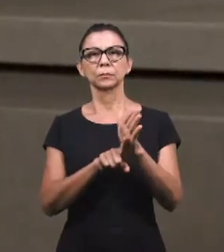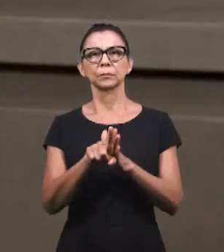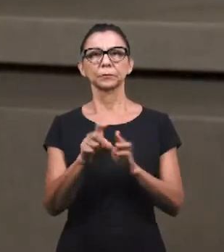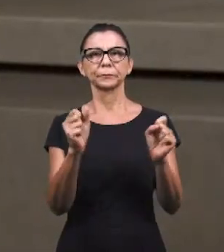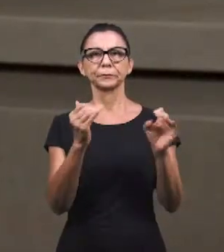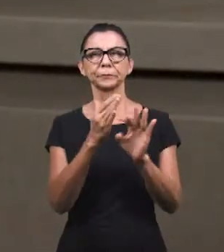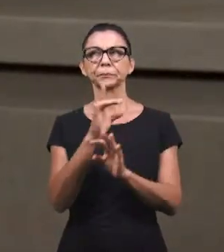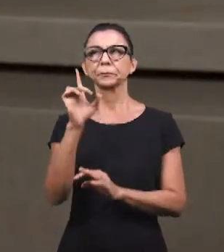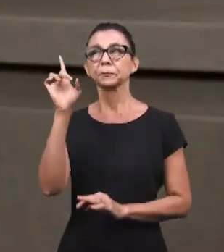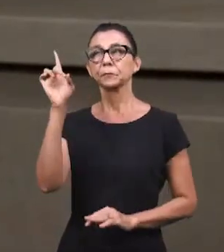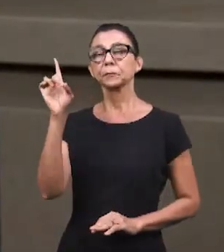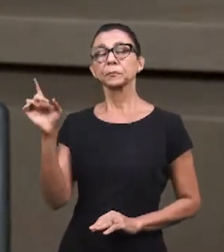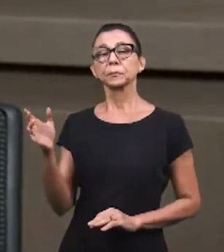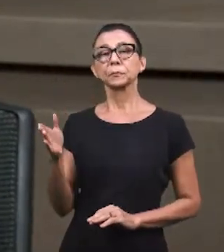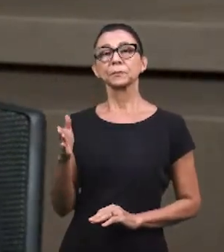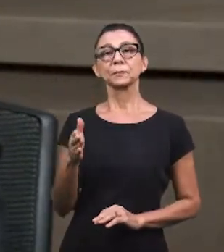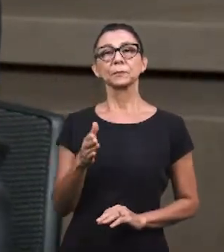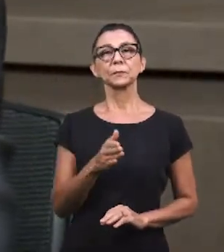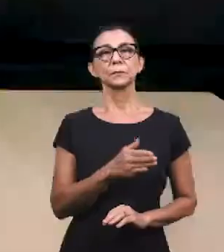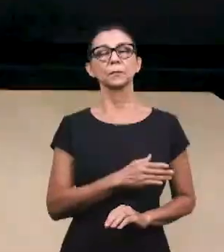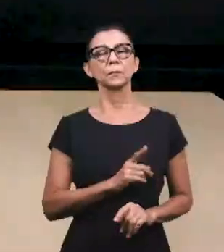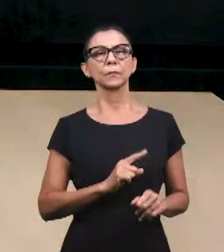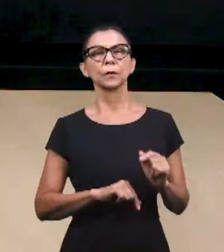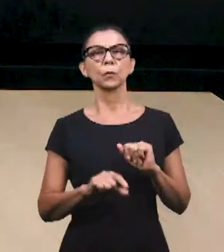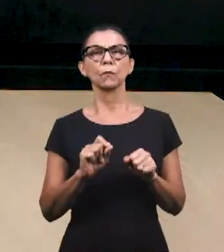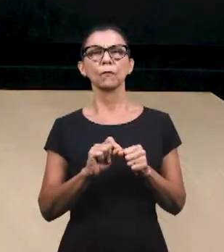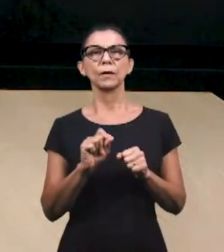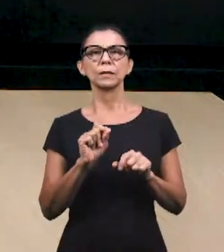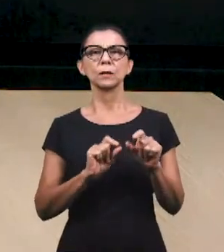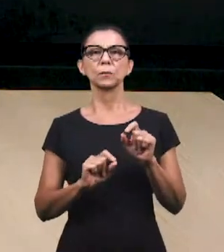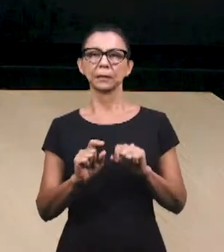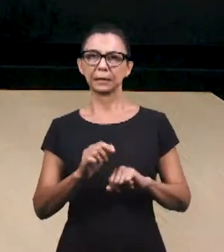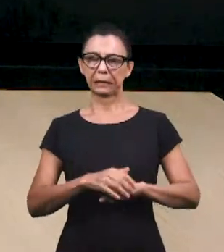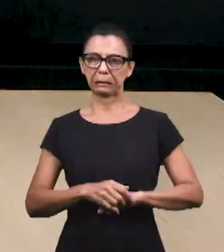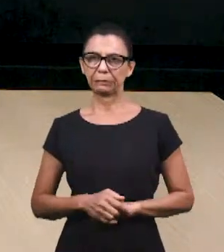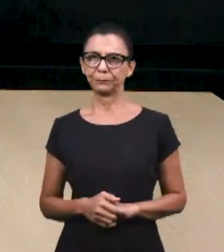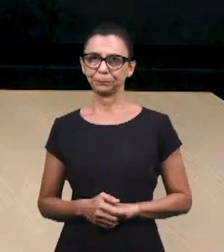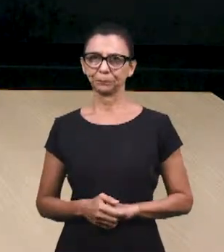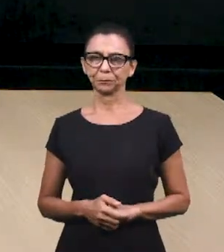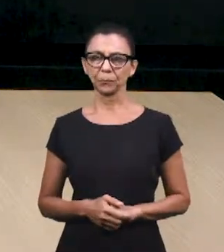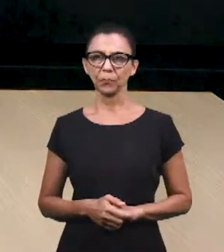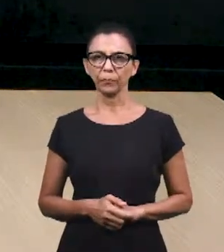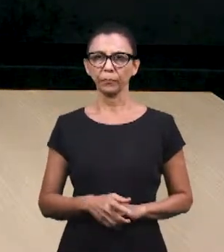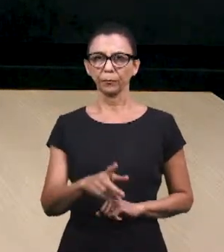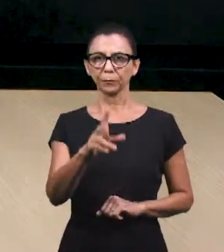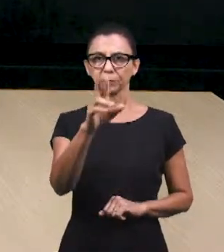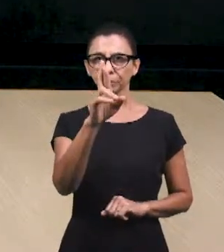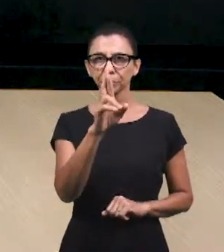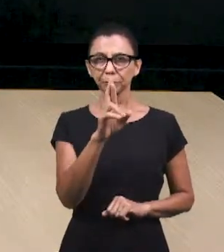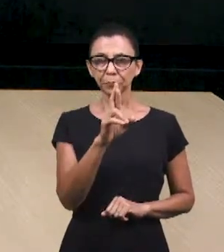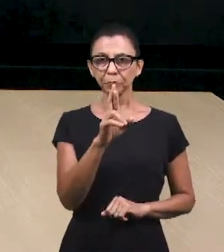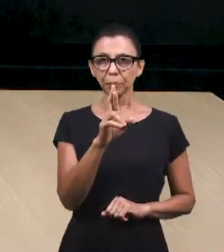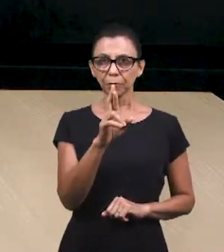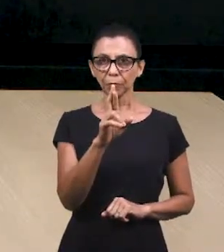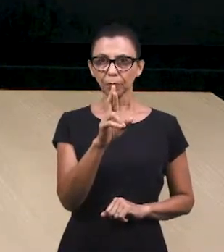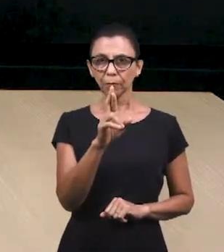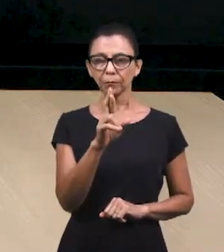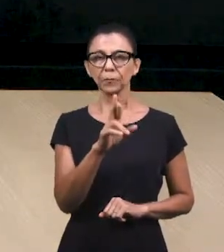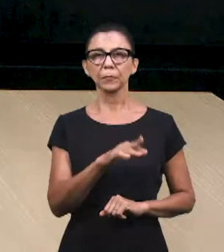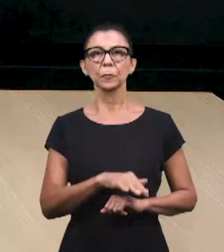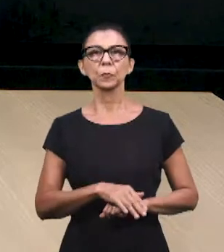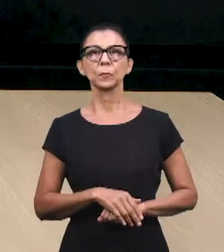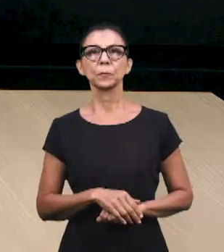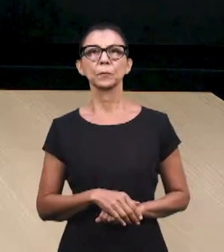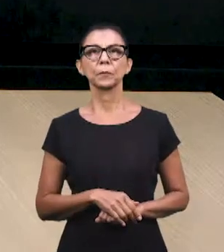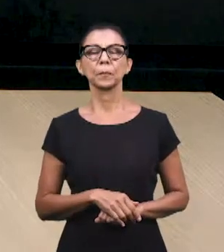Glória a Deus. Agora, irmão, nós vamos fazer o seguinte, nós vamos passar agora para outra resposta. É uma pergunta só, mas selecionamos aqui